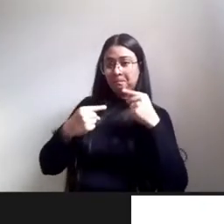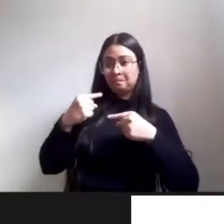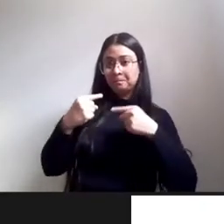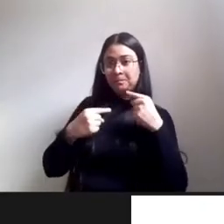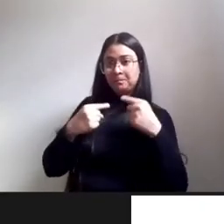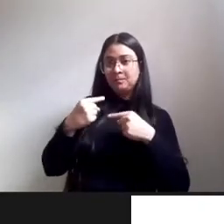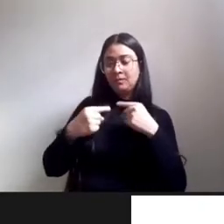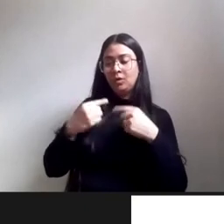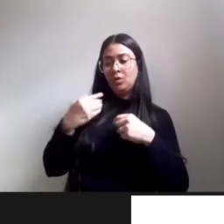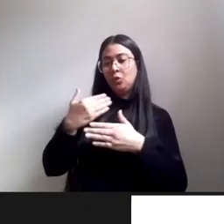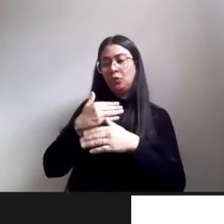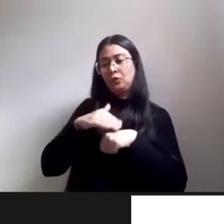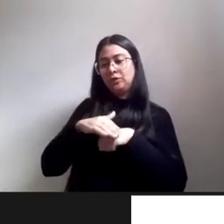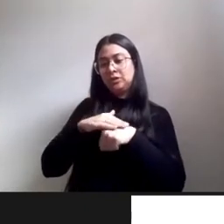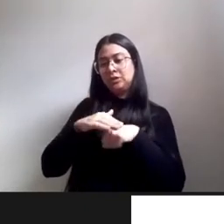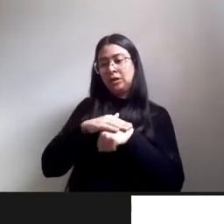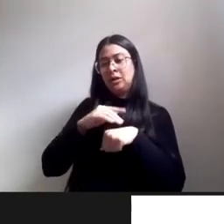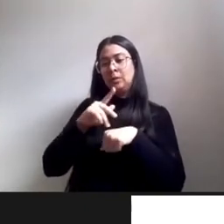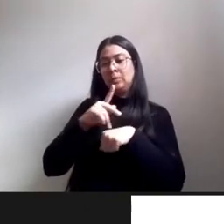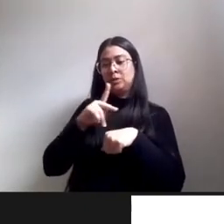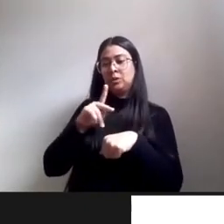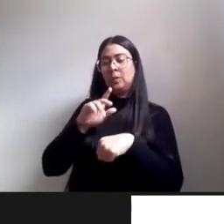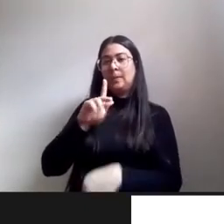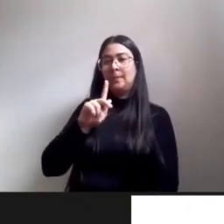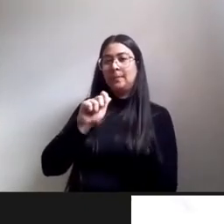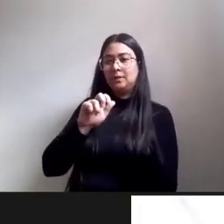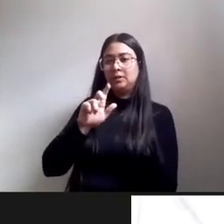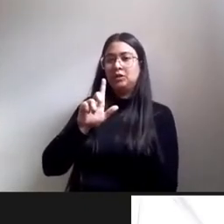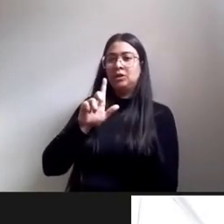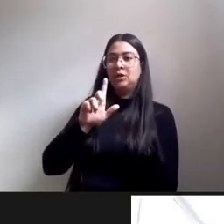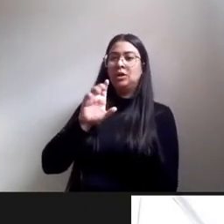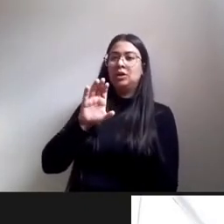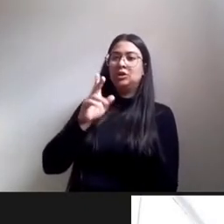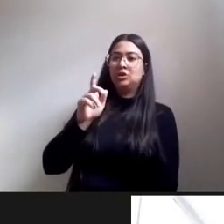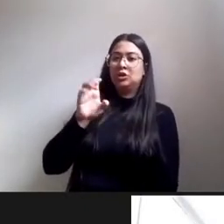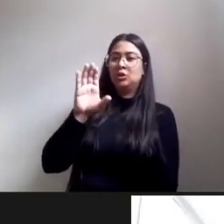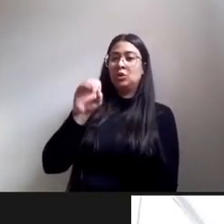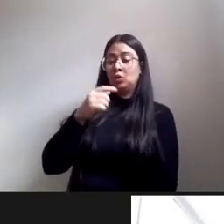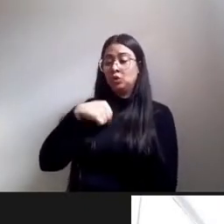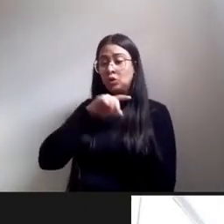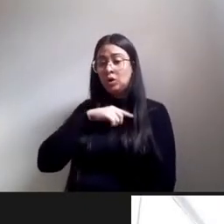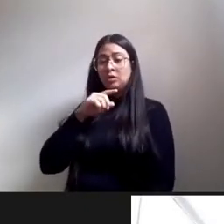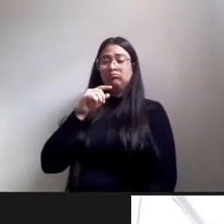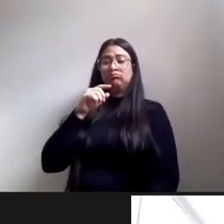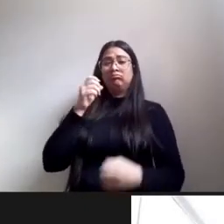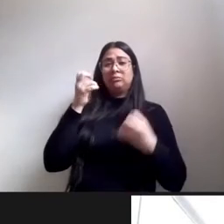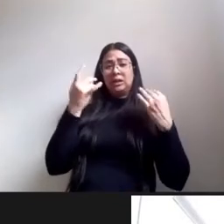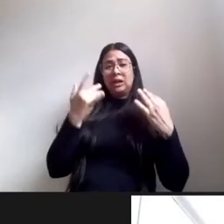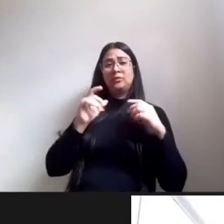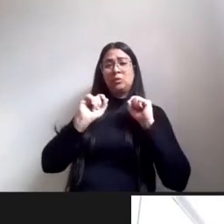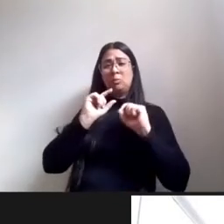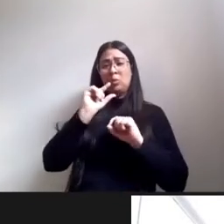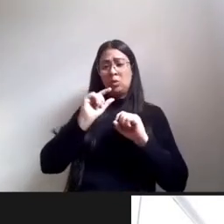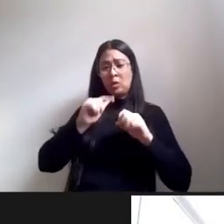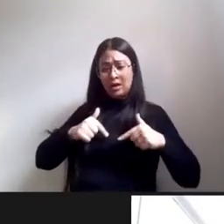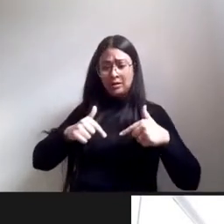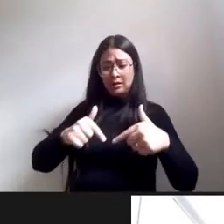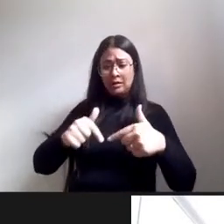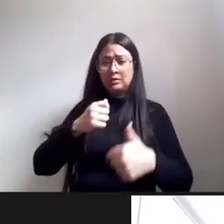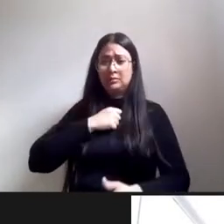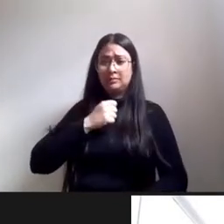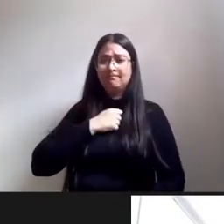Pacheco Tonico Benites a gente falava um pouco dessa ação da antropologia vários colegas